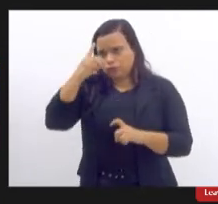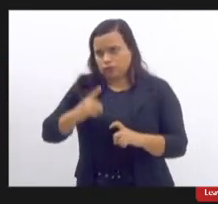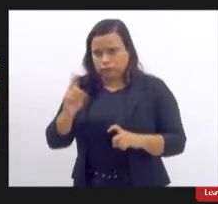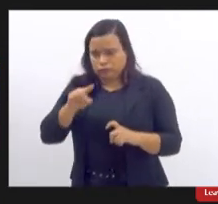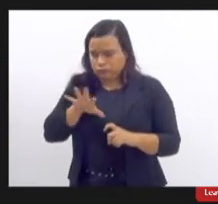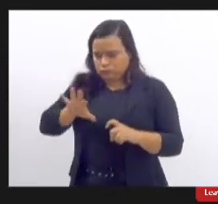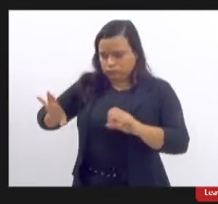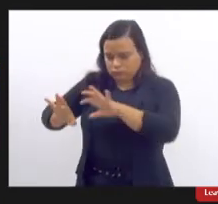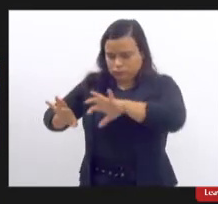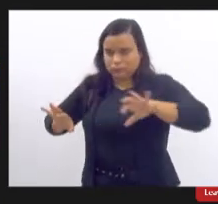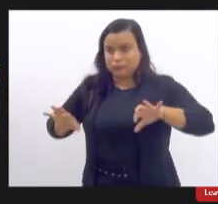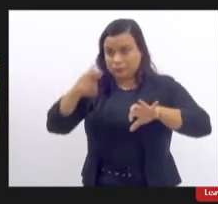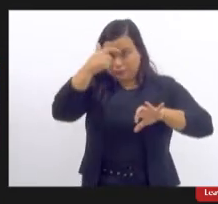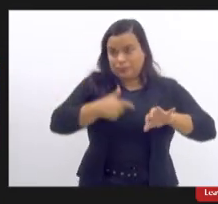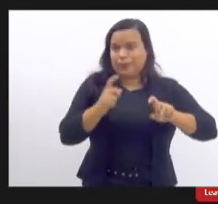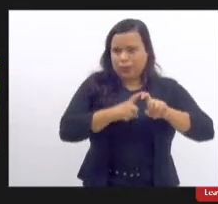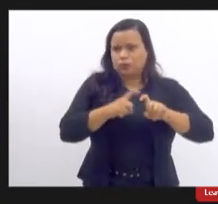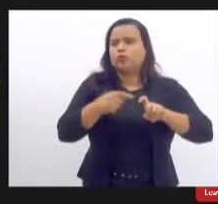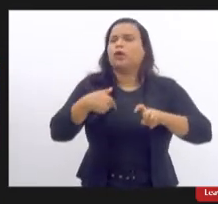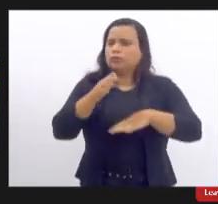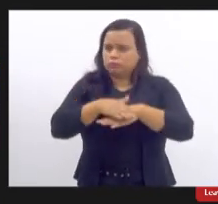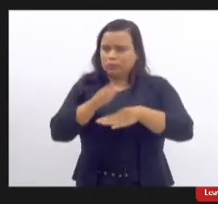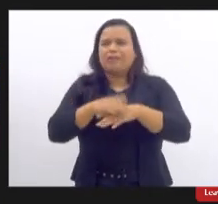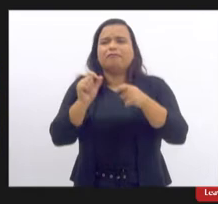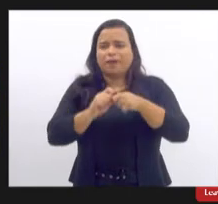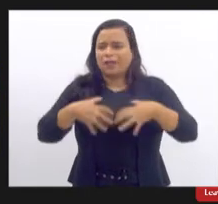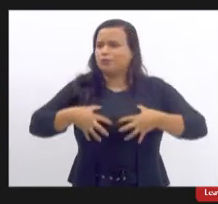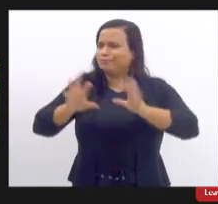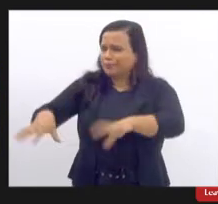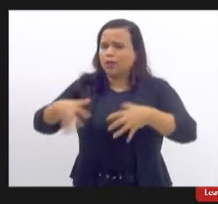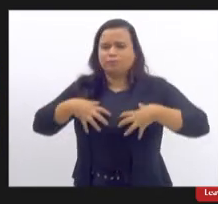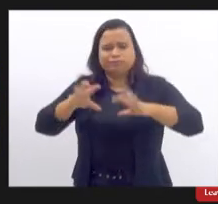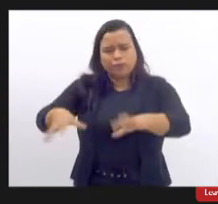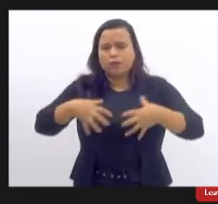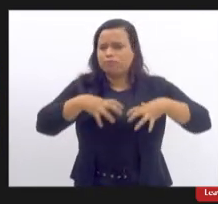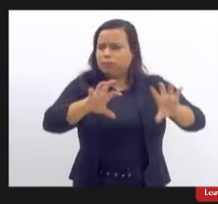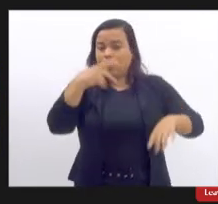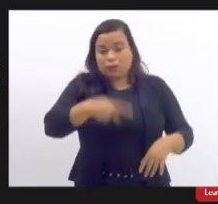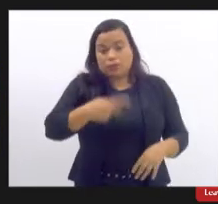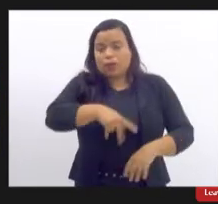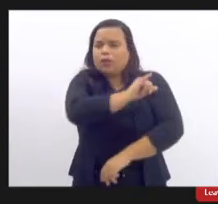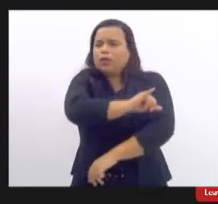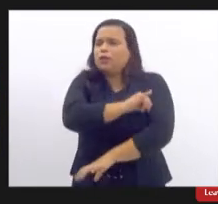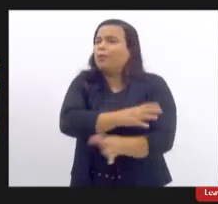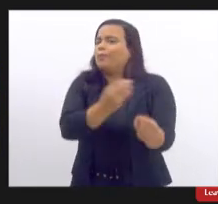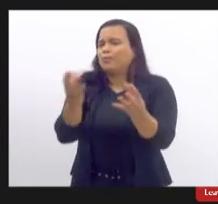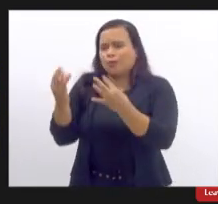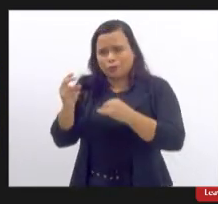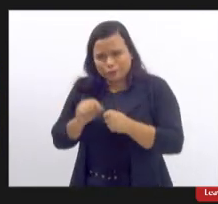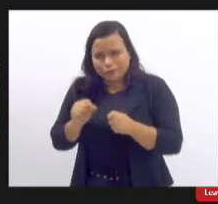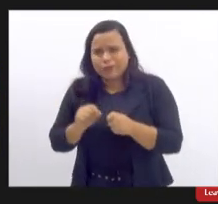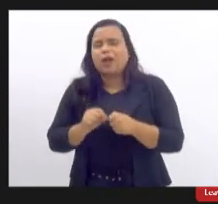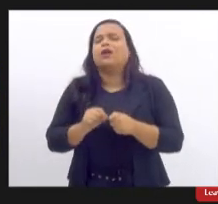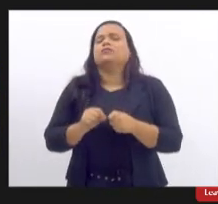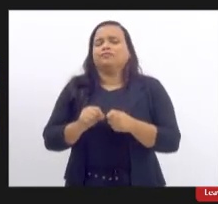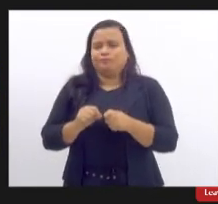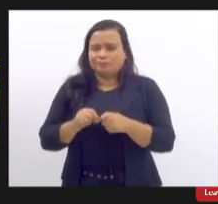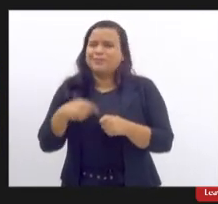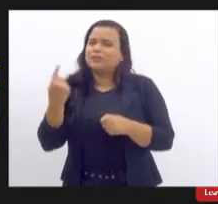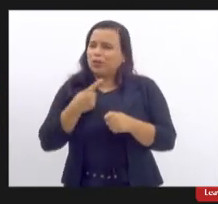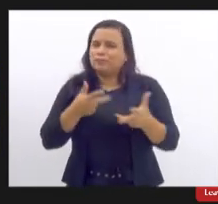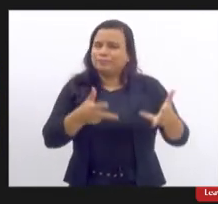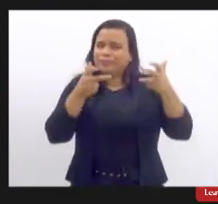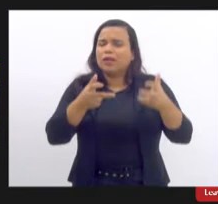esplante aqui no Rio de Janeiro eu sou um cirurgião plástico que tem uma demanda grande de esplante né e a gente vê realmente que muitas das